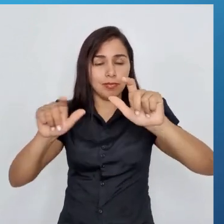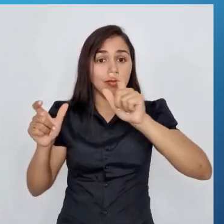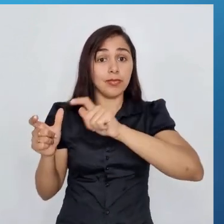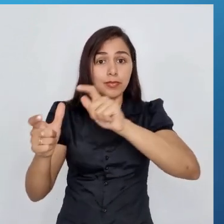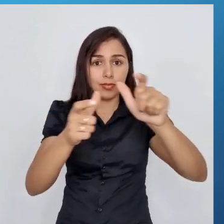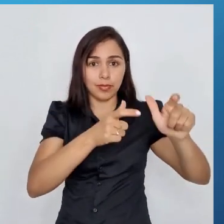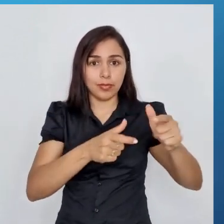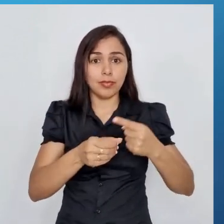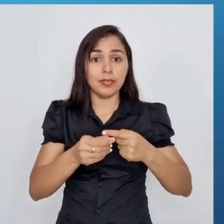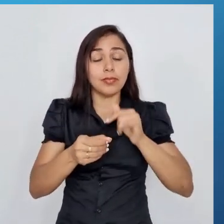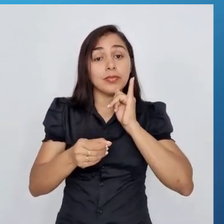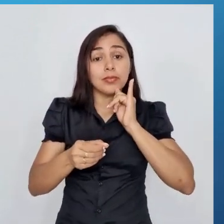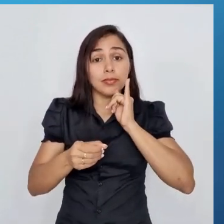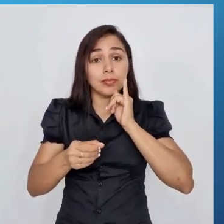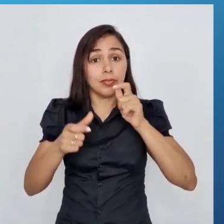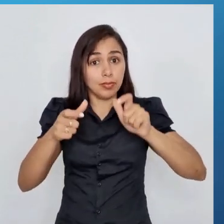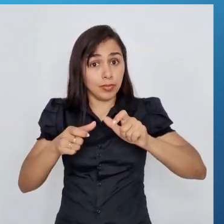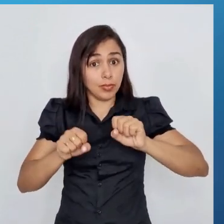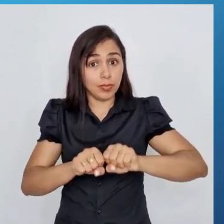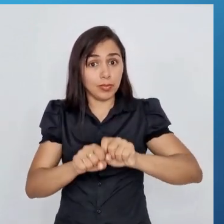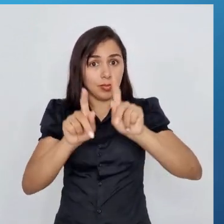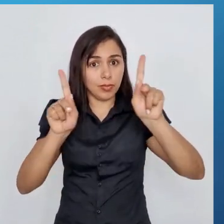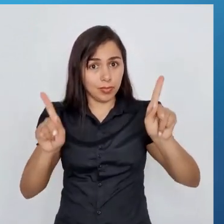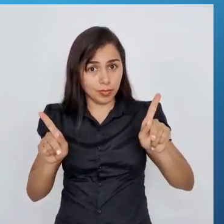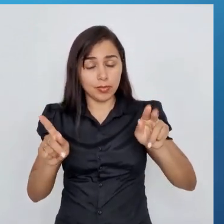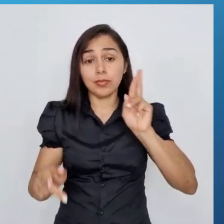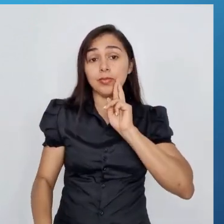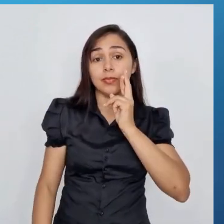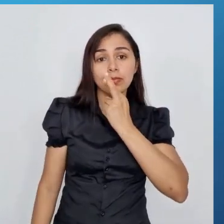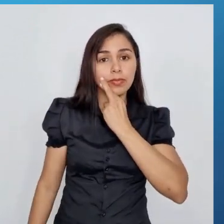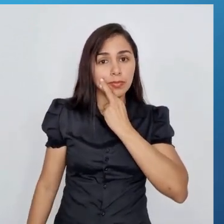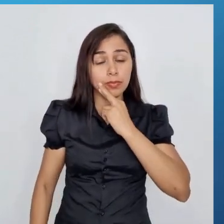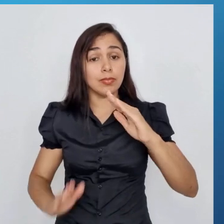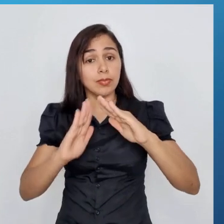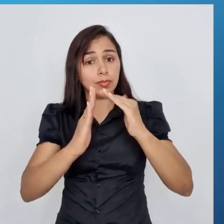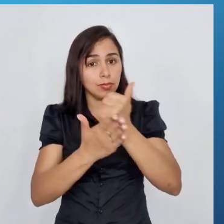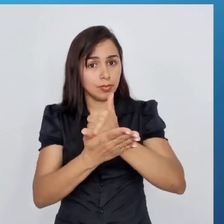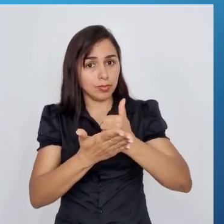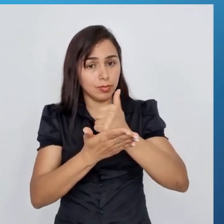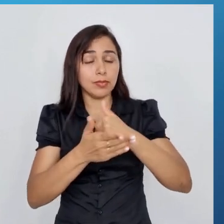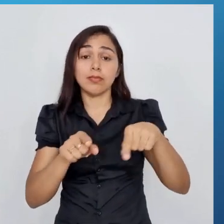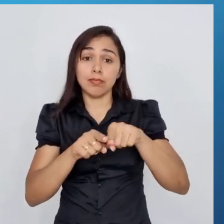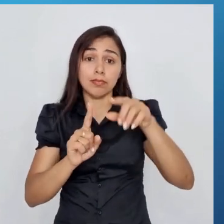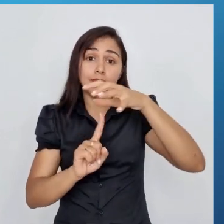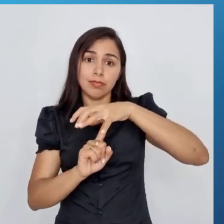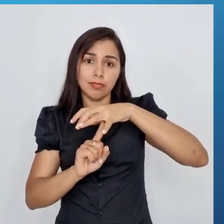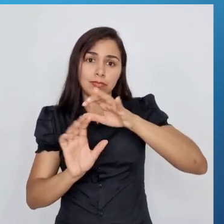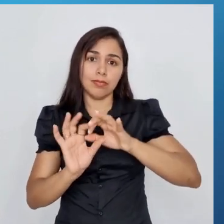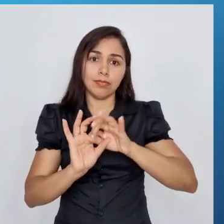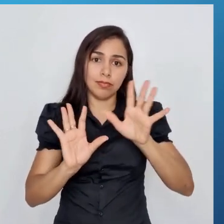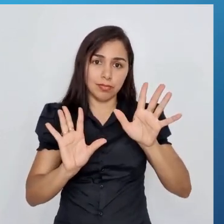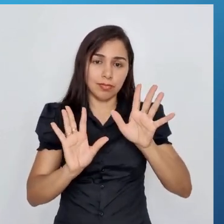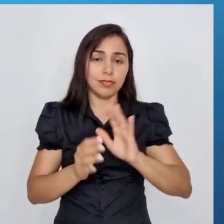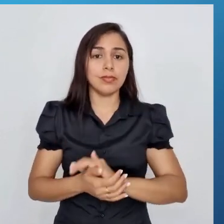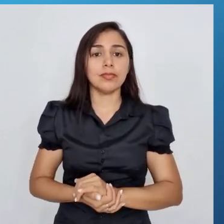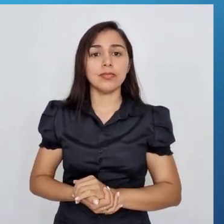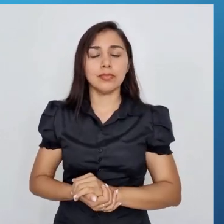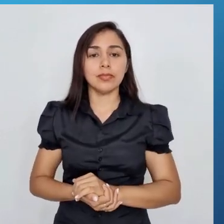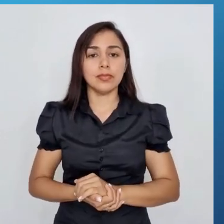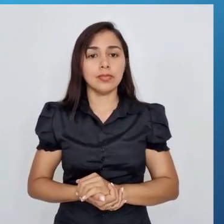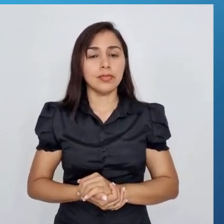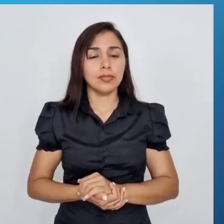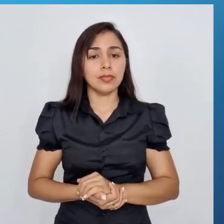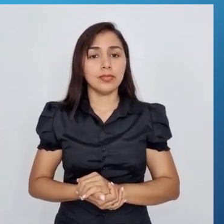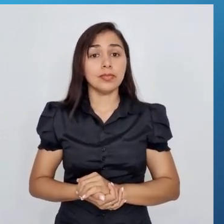shopping centers, restaurantes, farmácias e feiras livres. As